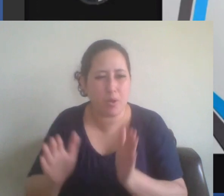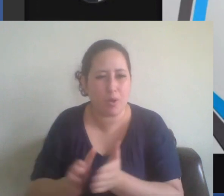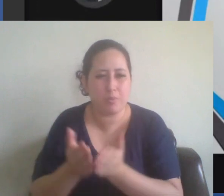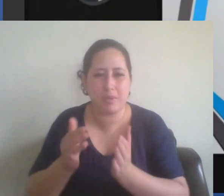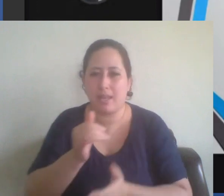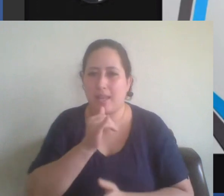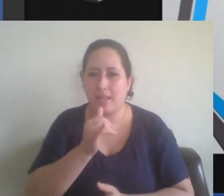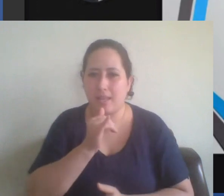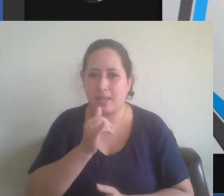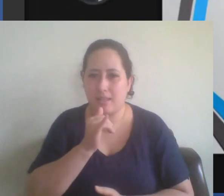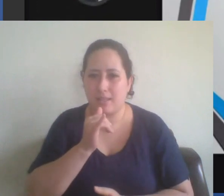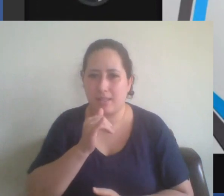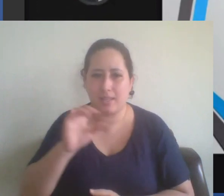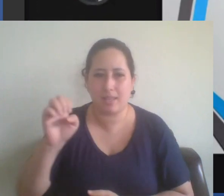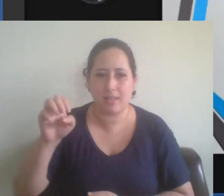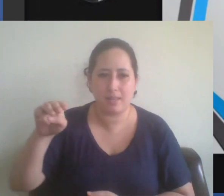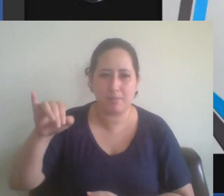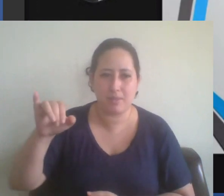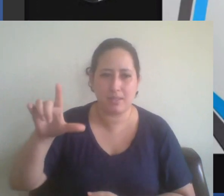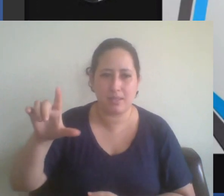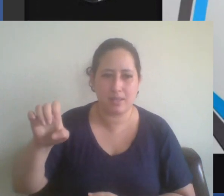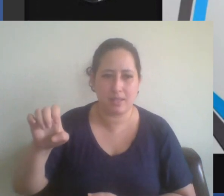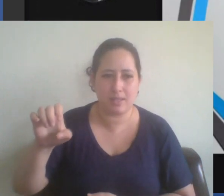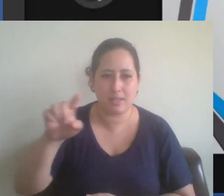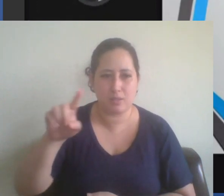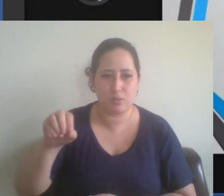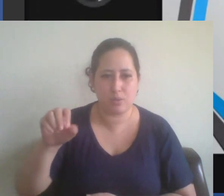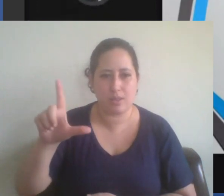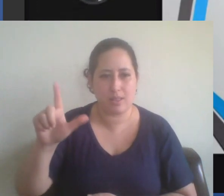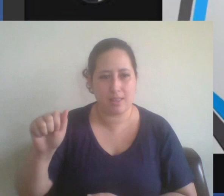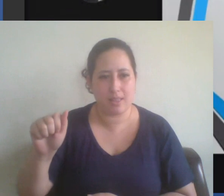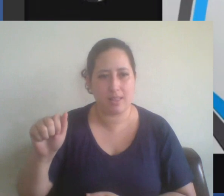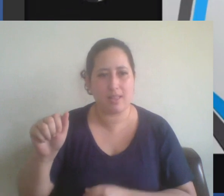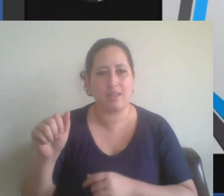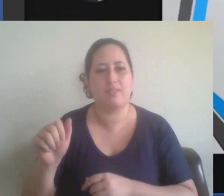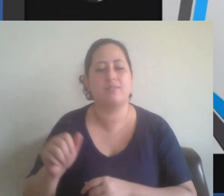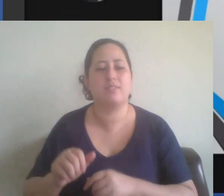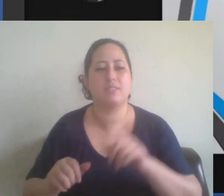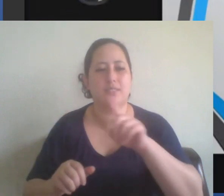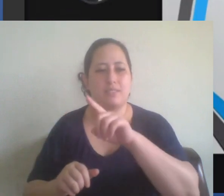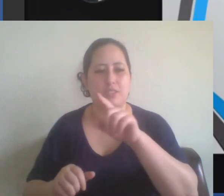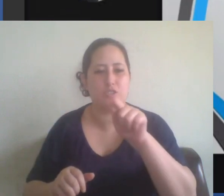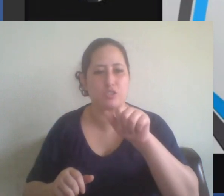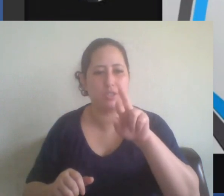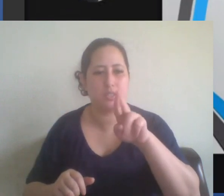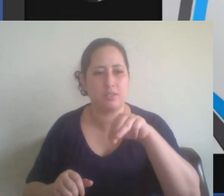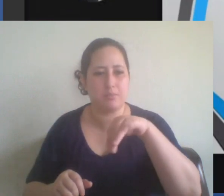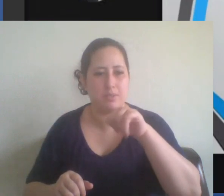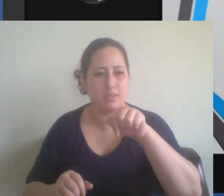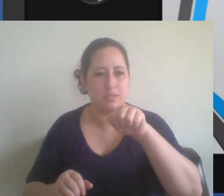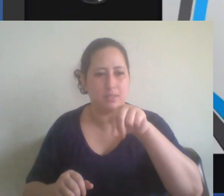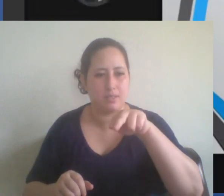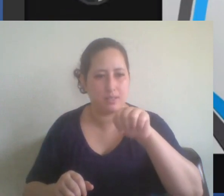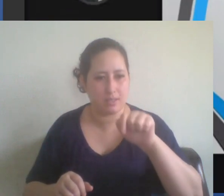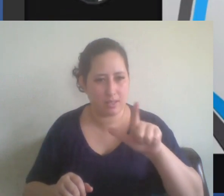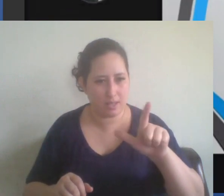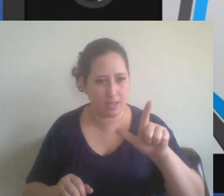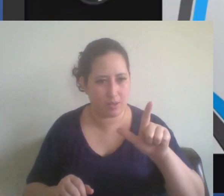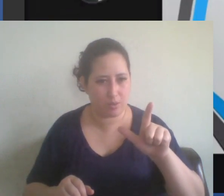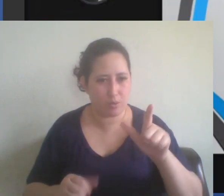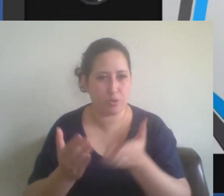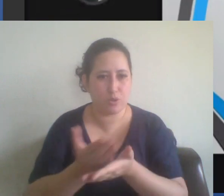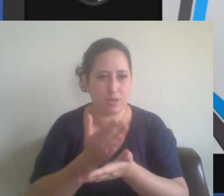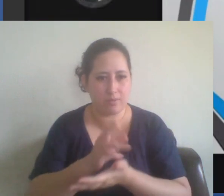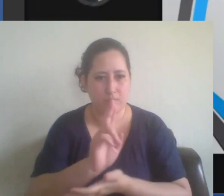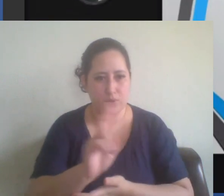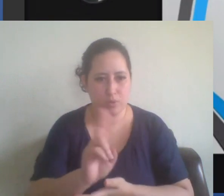do Emily Zola, um germinal, Jack London com A Miséria no